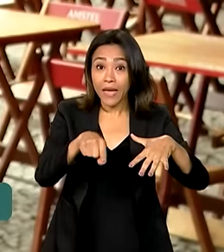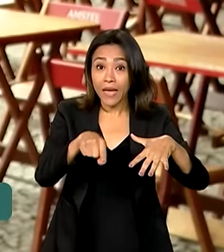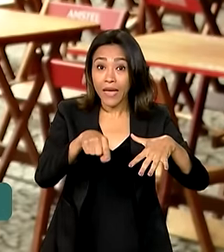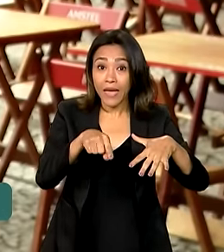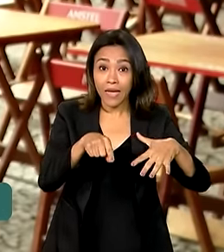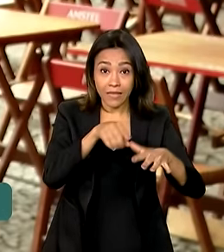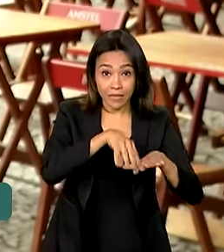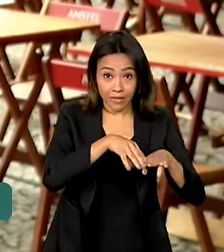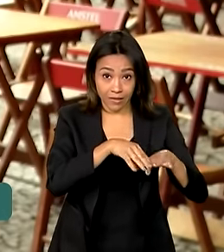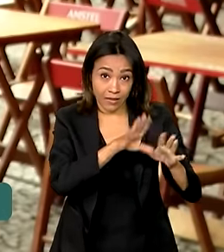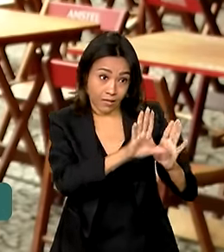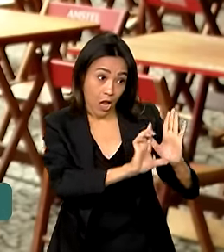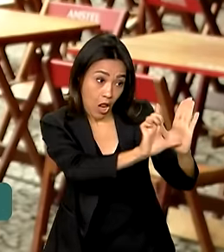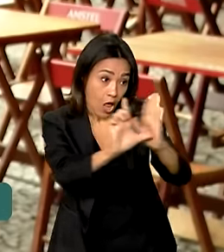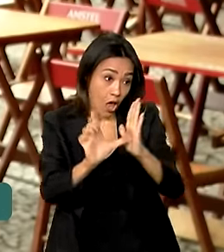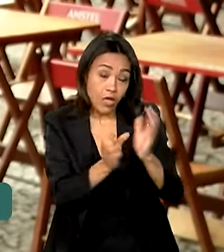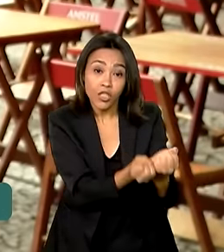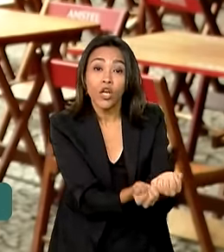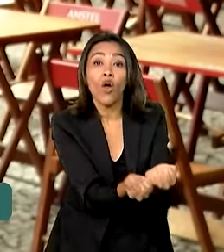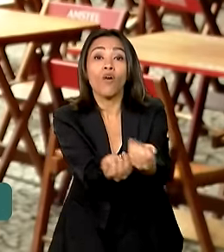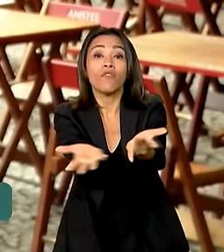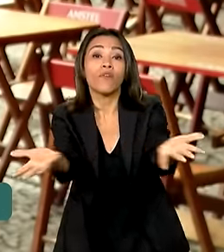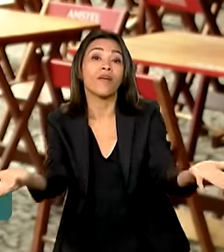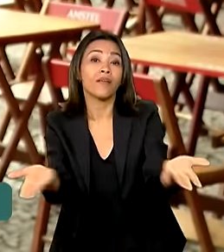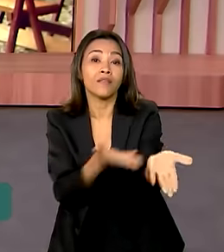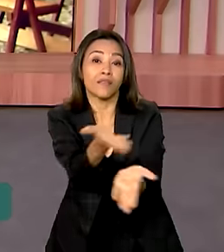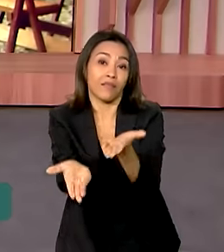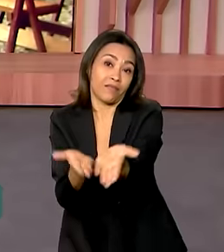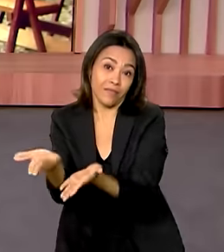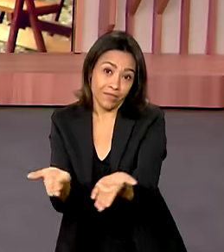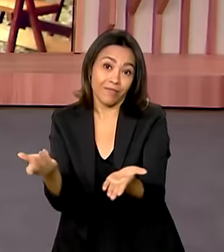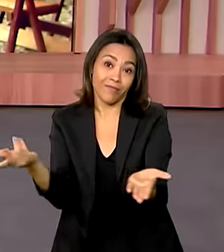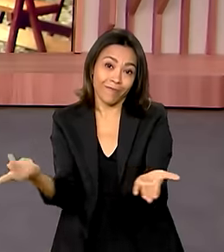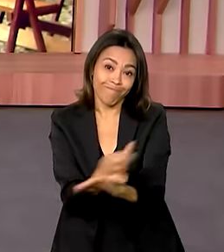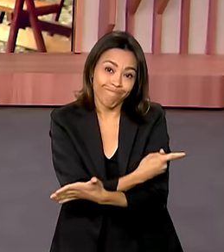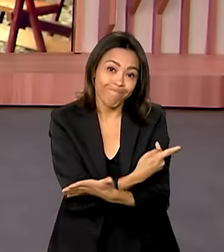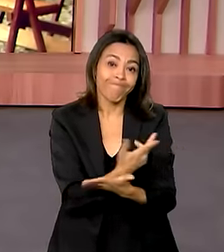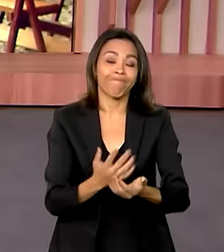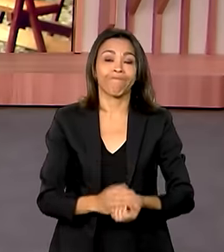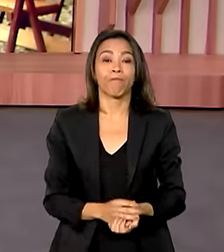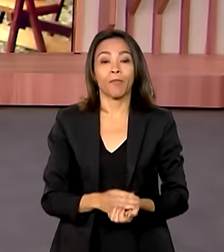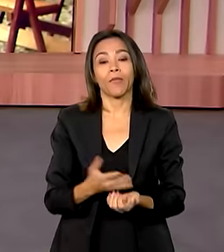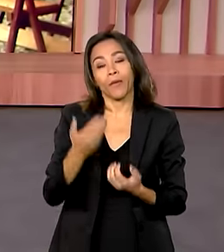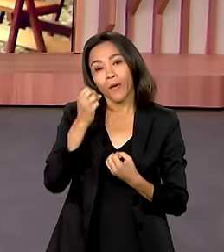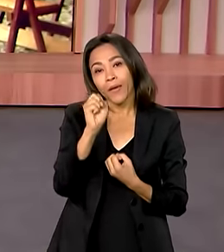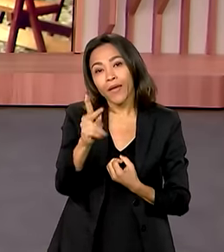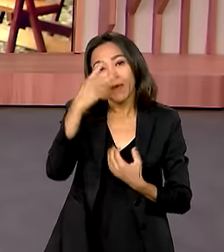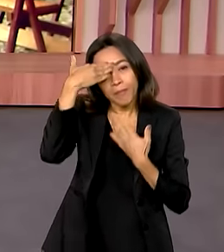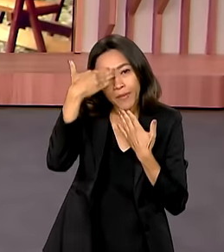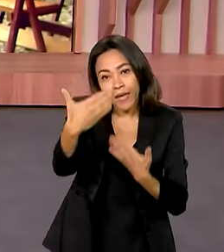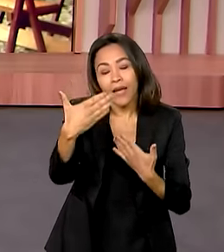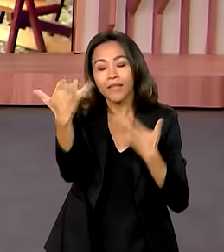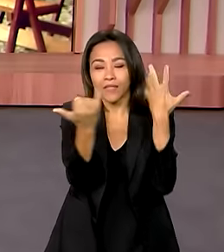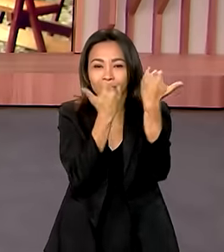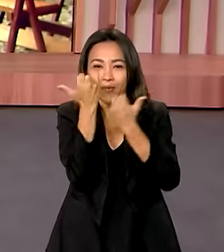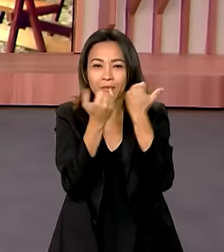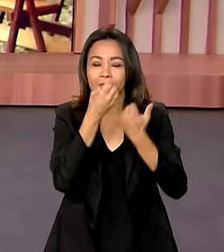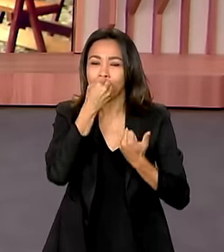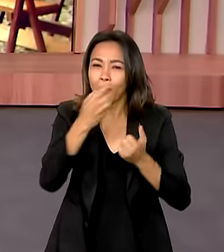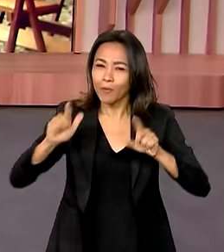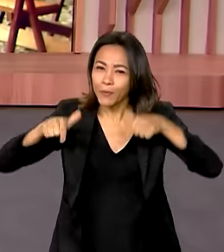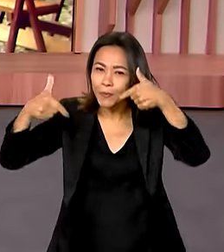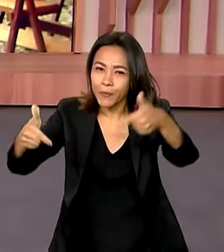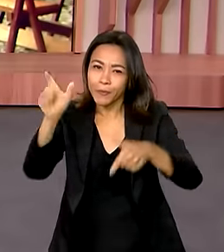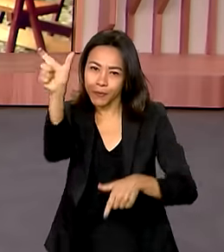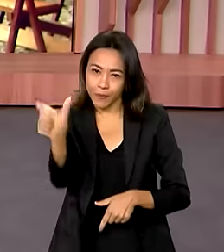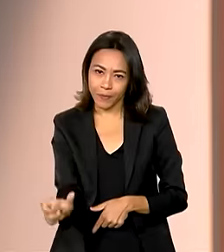serviam os serviços na região. Vanessa, volto com você. Ok, Flávia. Obrigada pelas informações. Bom trabalho para você aí no